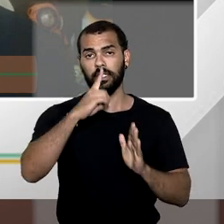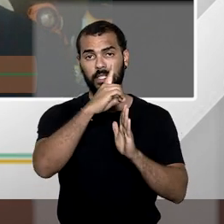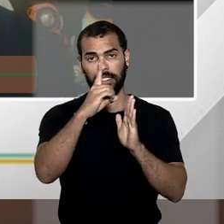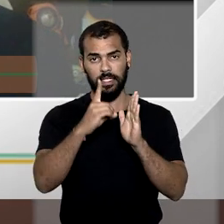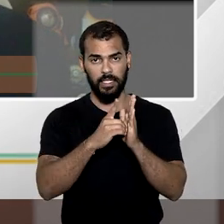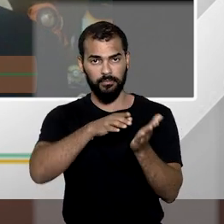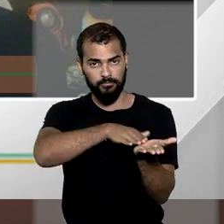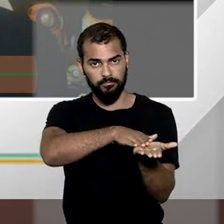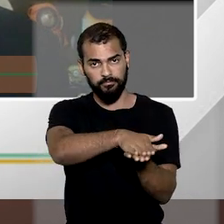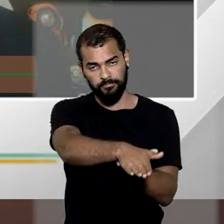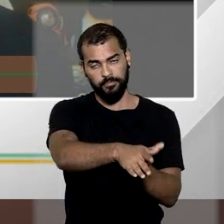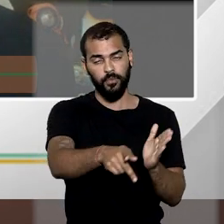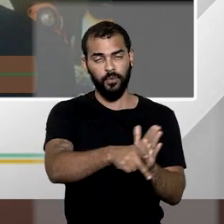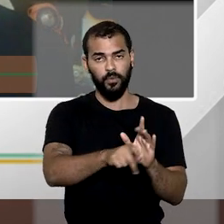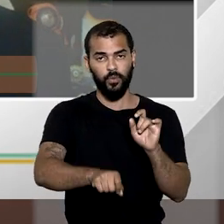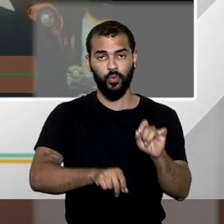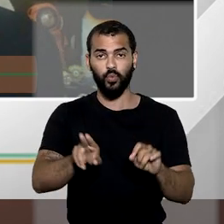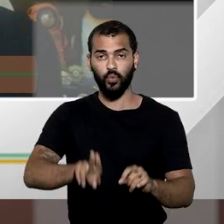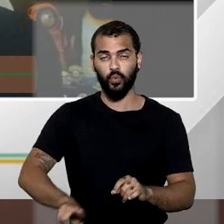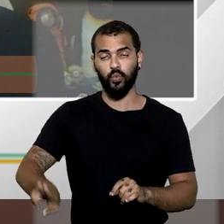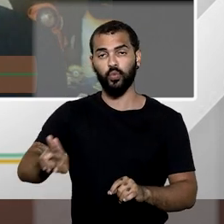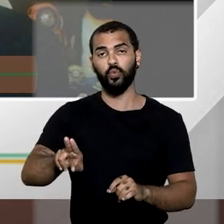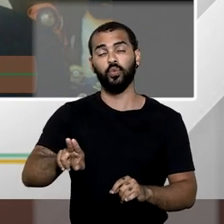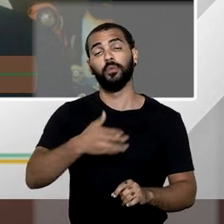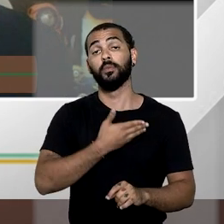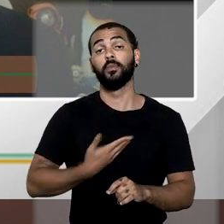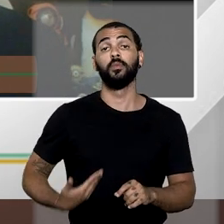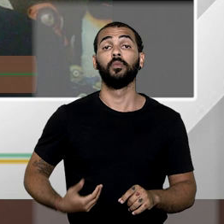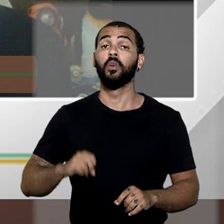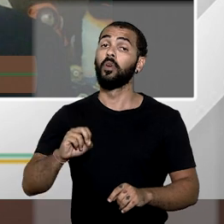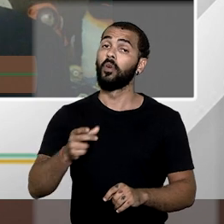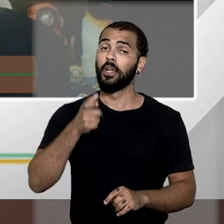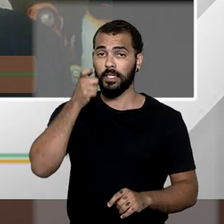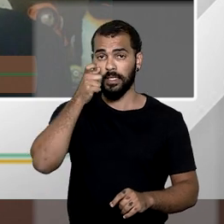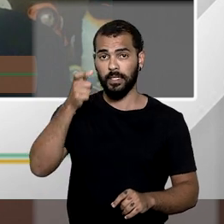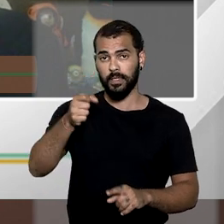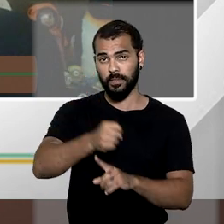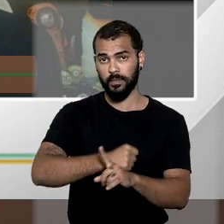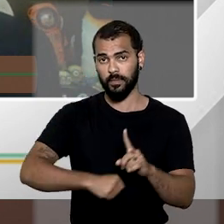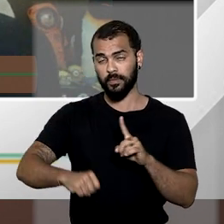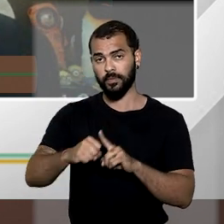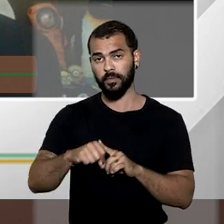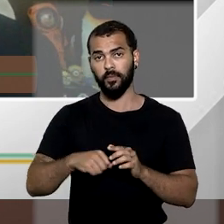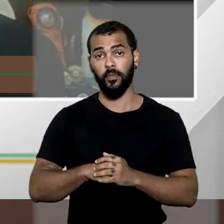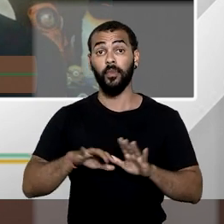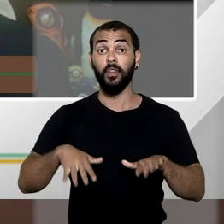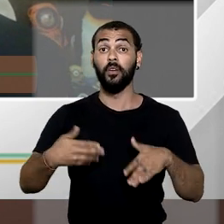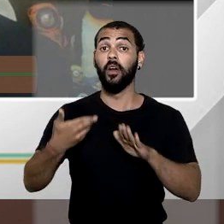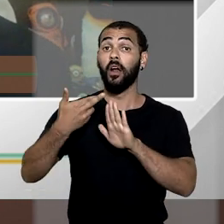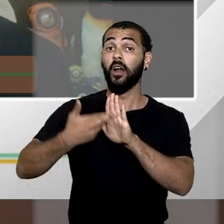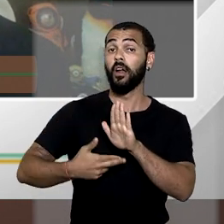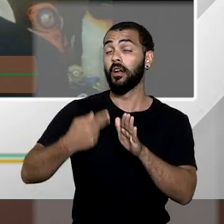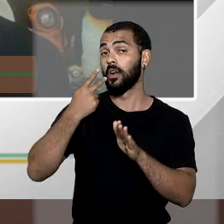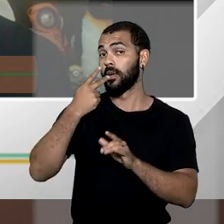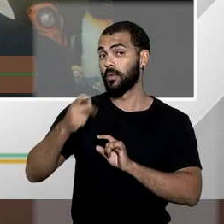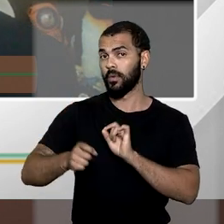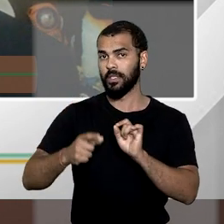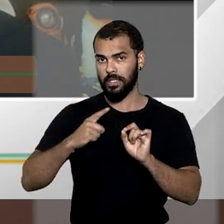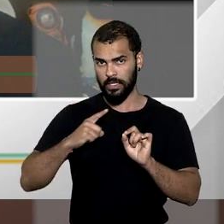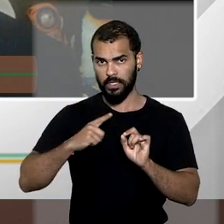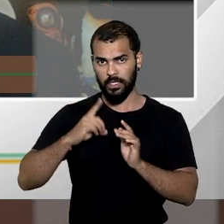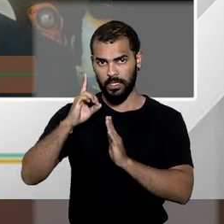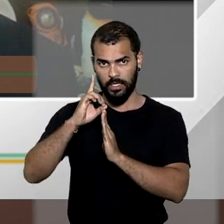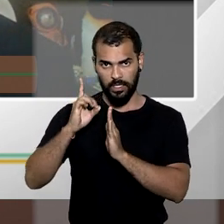declaratório de utilidade pública ou de interesse social. A regra é que esse decreto que vai instruir